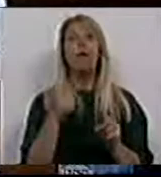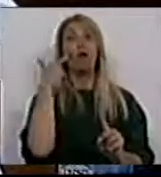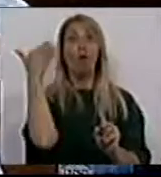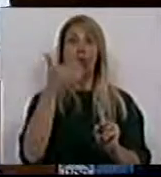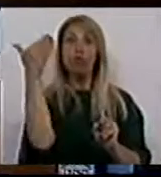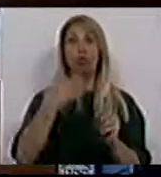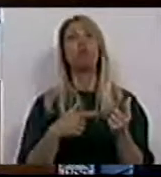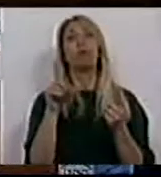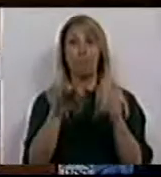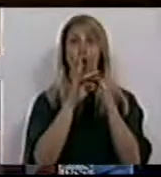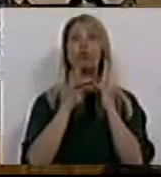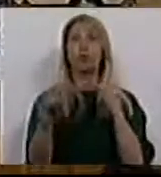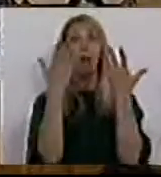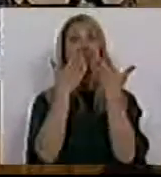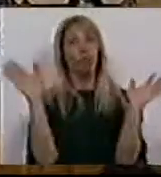democracia.